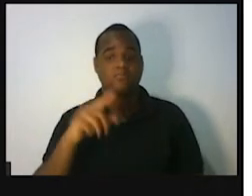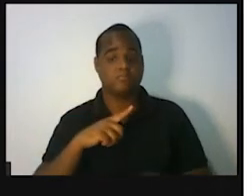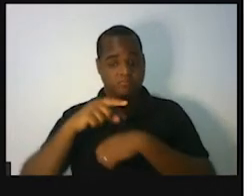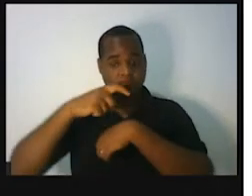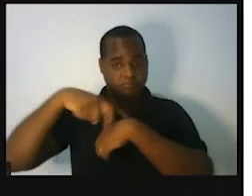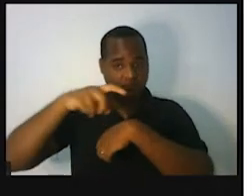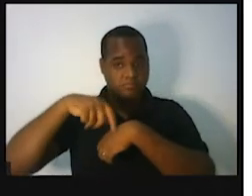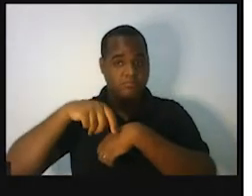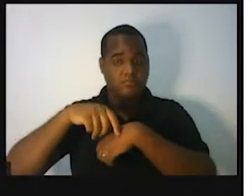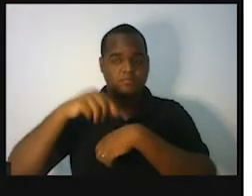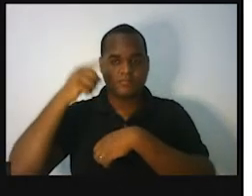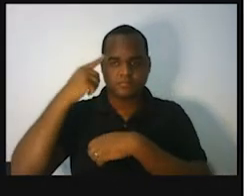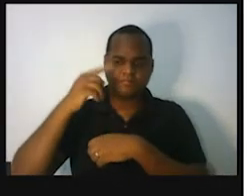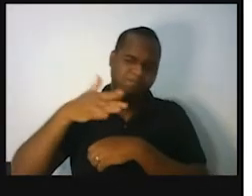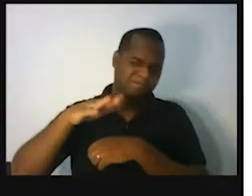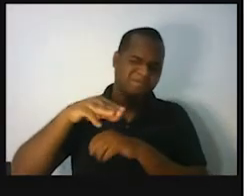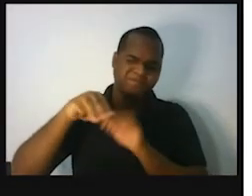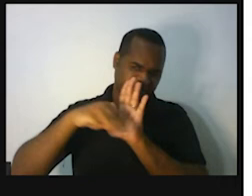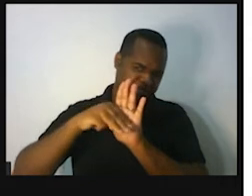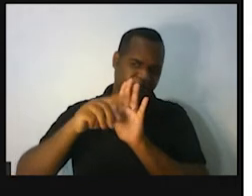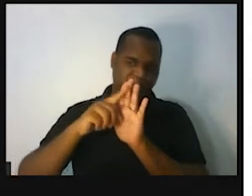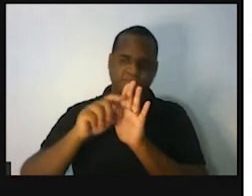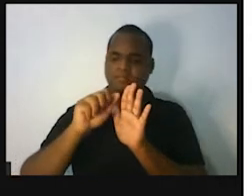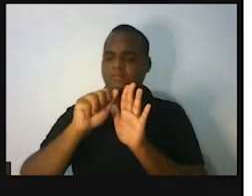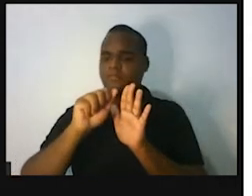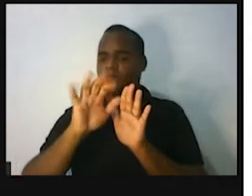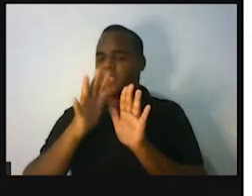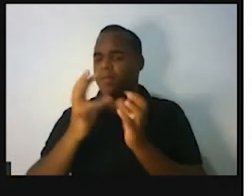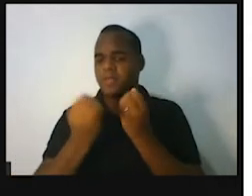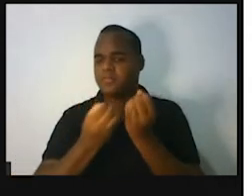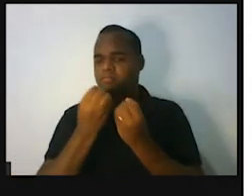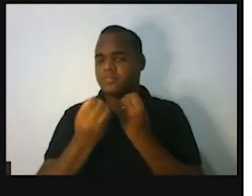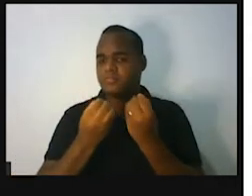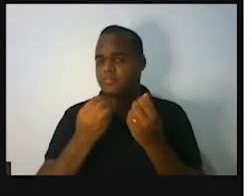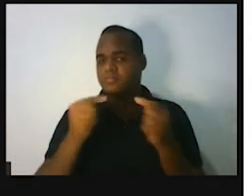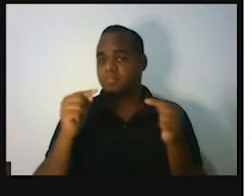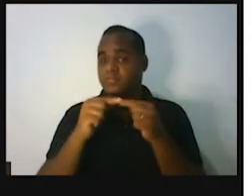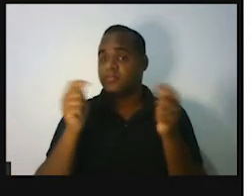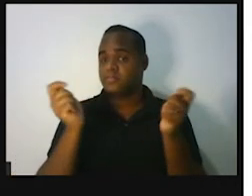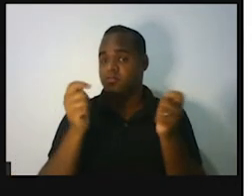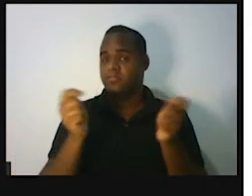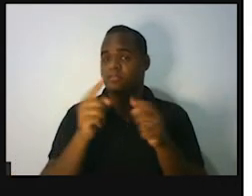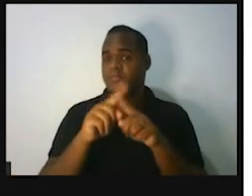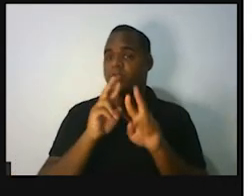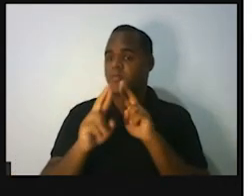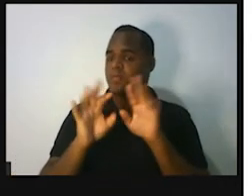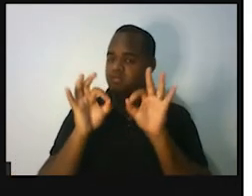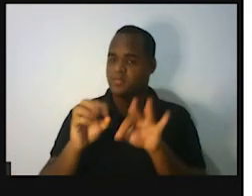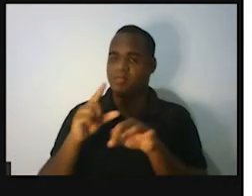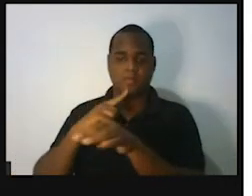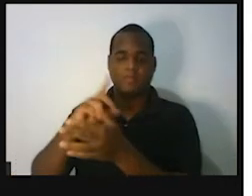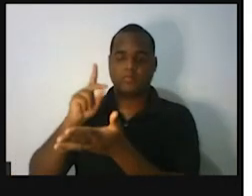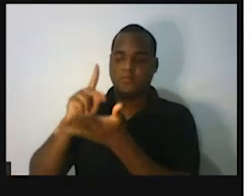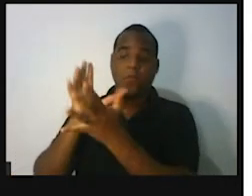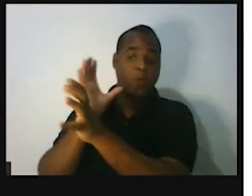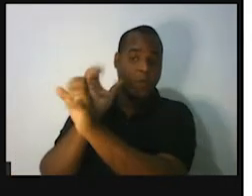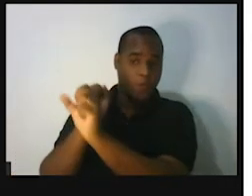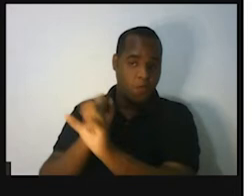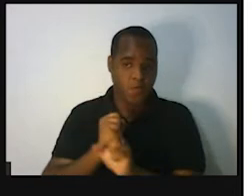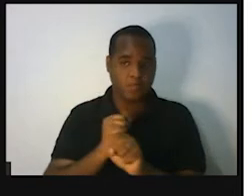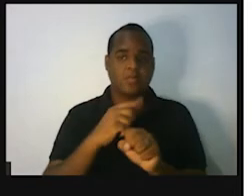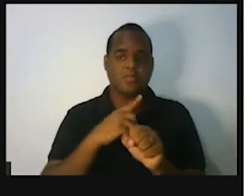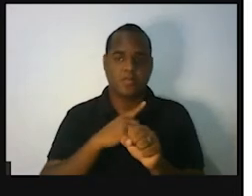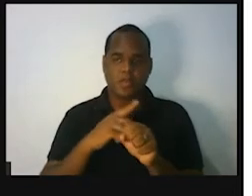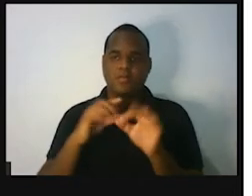o consumo médio, a média aritmética, ela faz isso. Ela pega o resultado total e faz com que esse